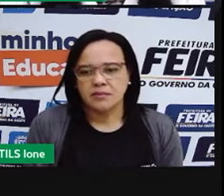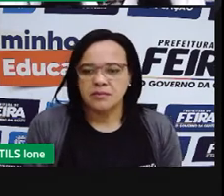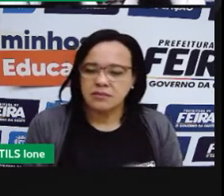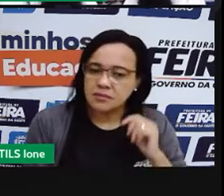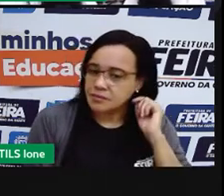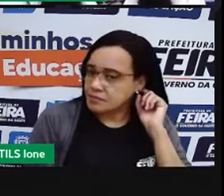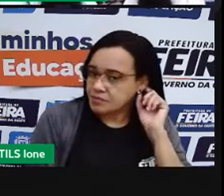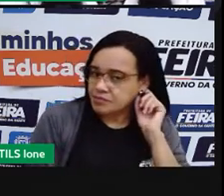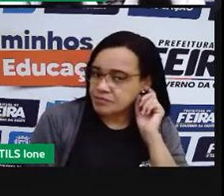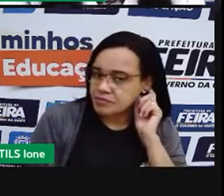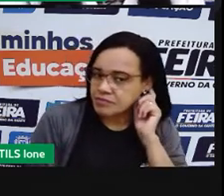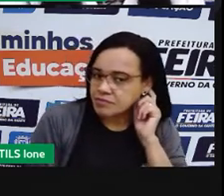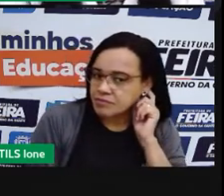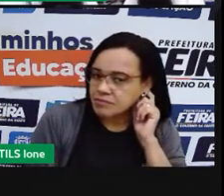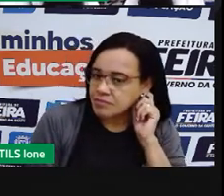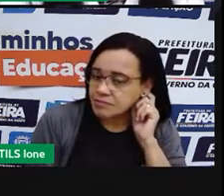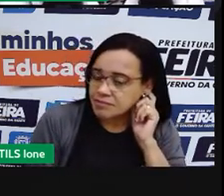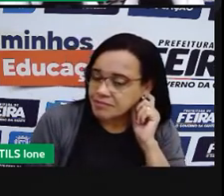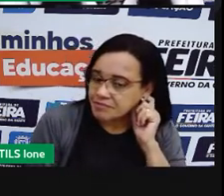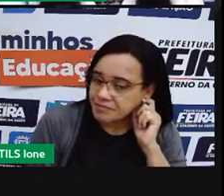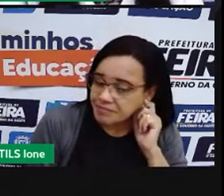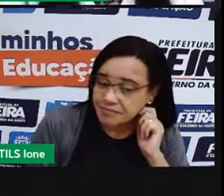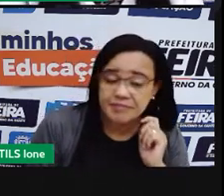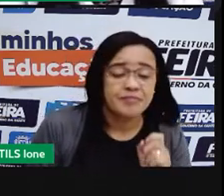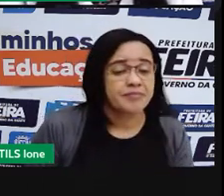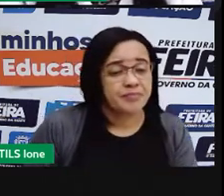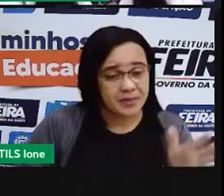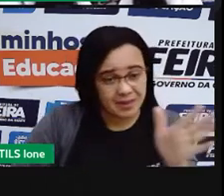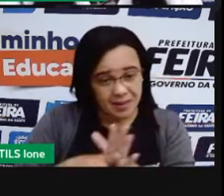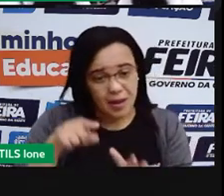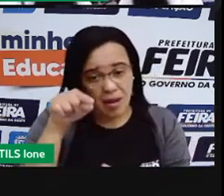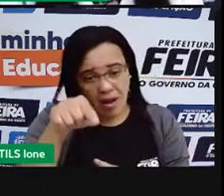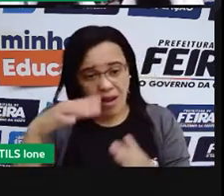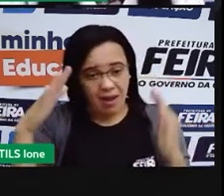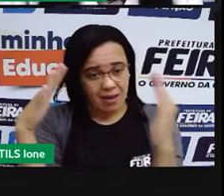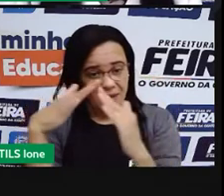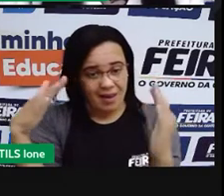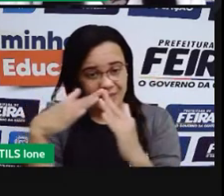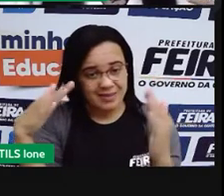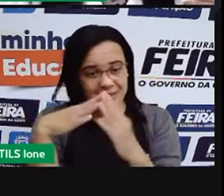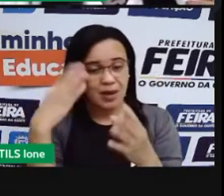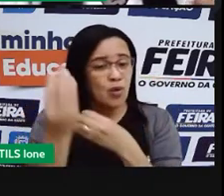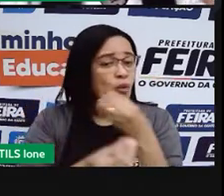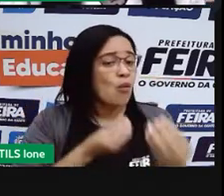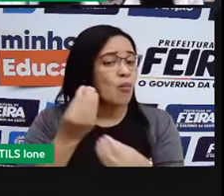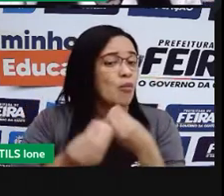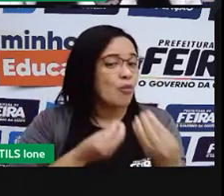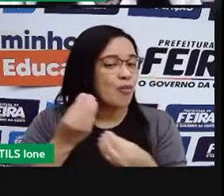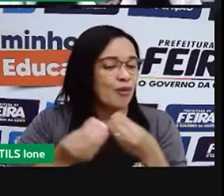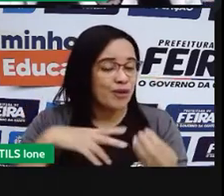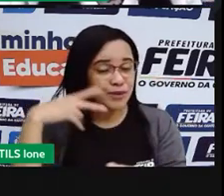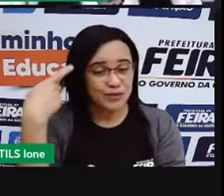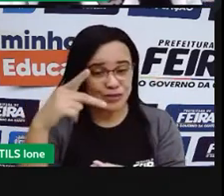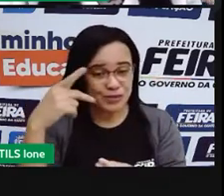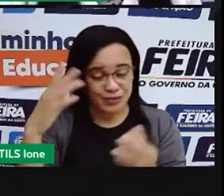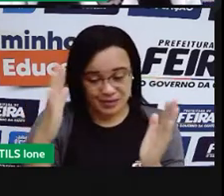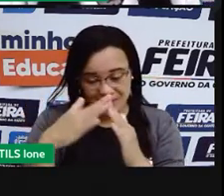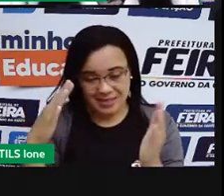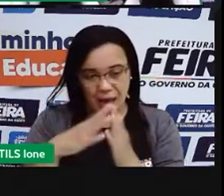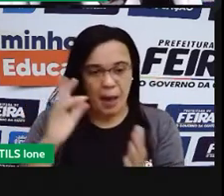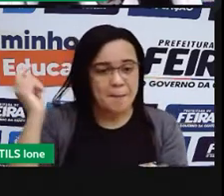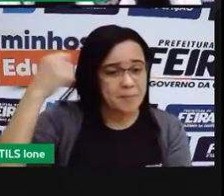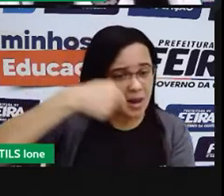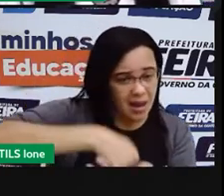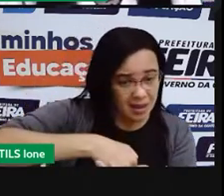E aí, na sua casa como é que dá a renditação de água? Vocês estão pagando um valor a